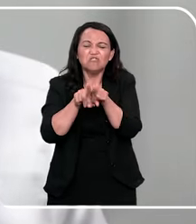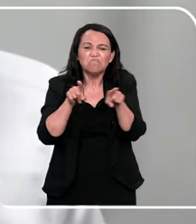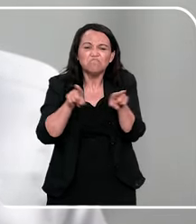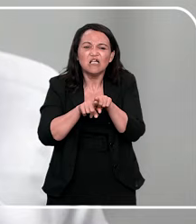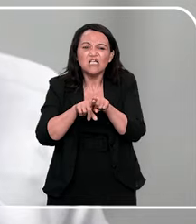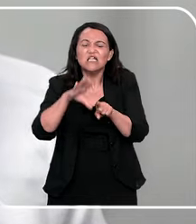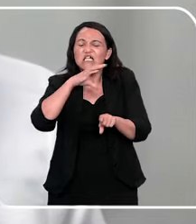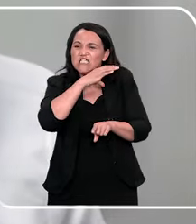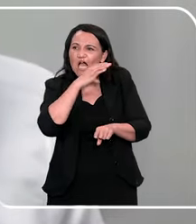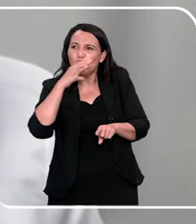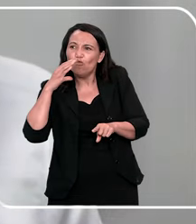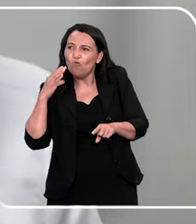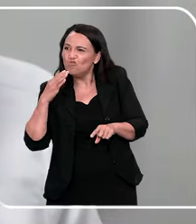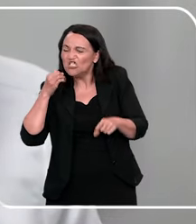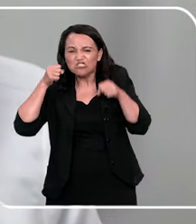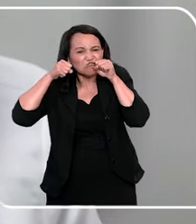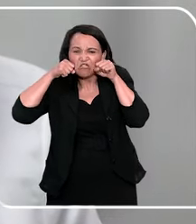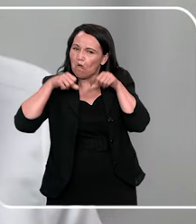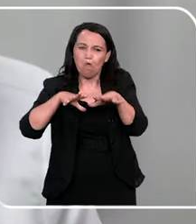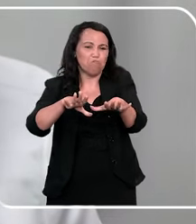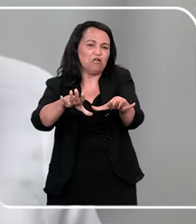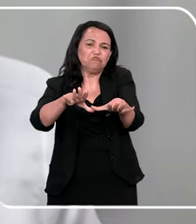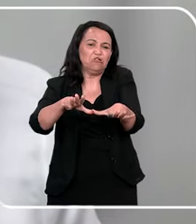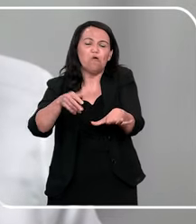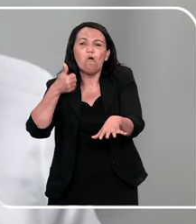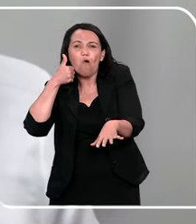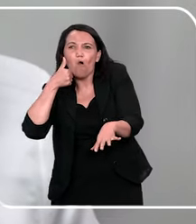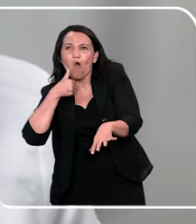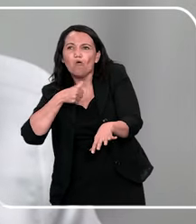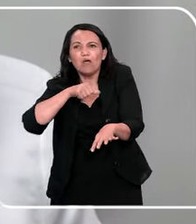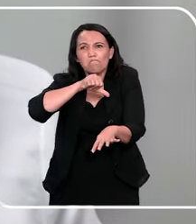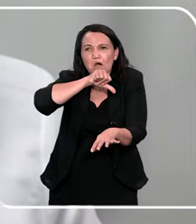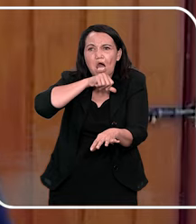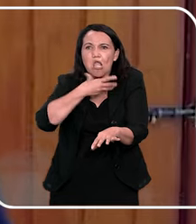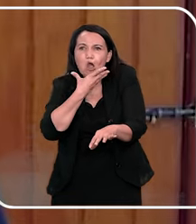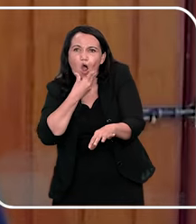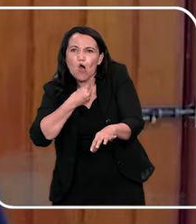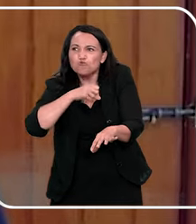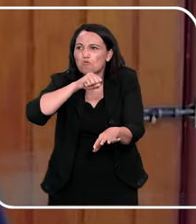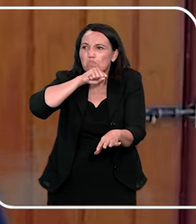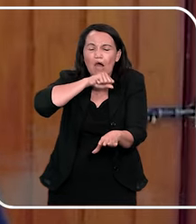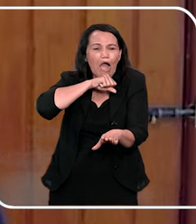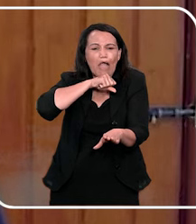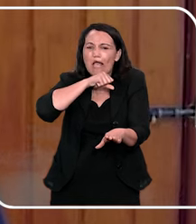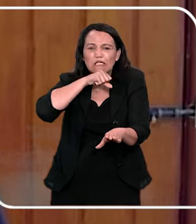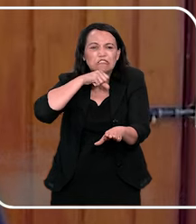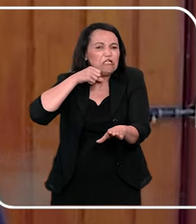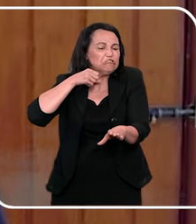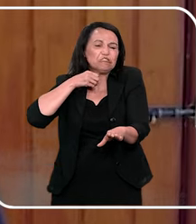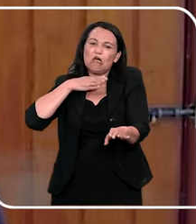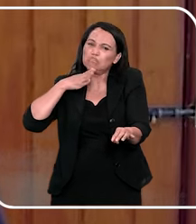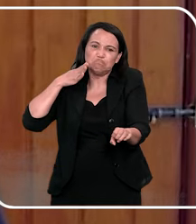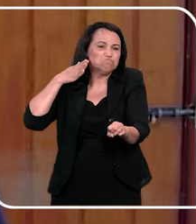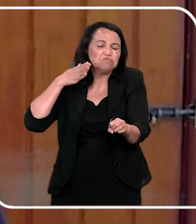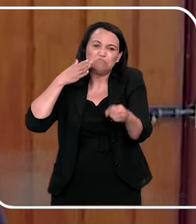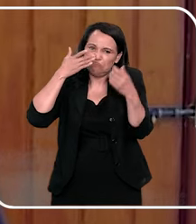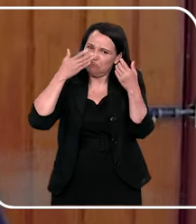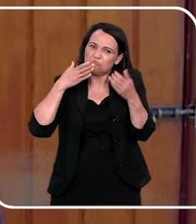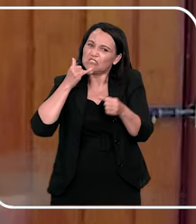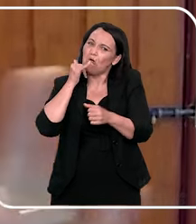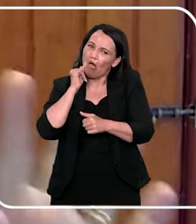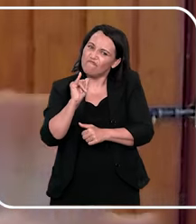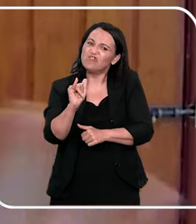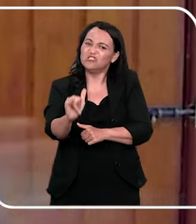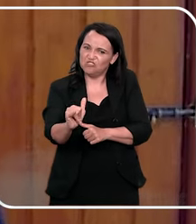nem compartilhar isso com os nossos pais, enfim. É, a gente tem, eu sei que a gente